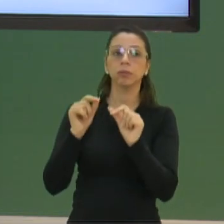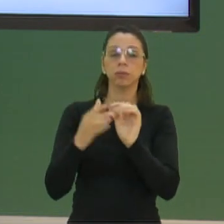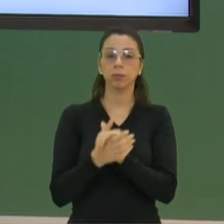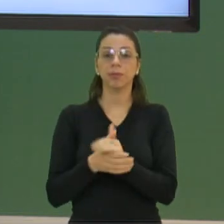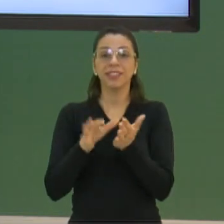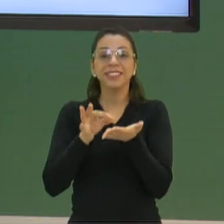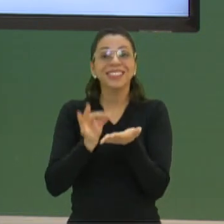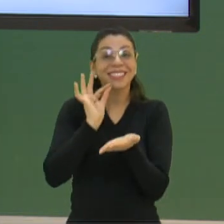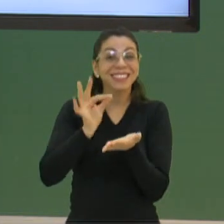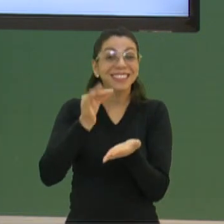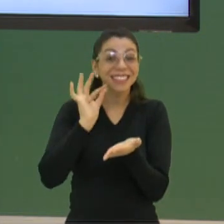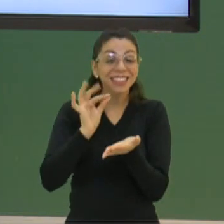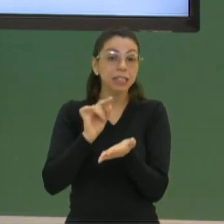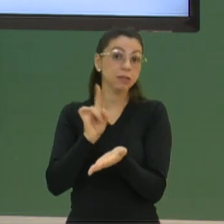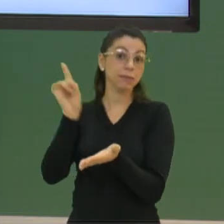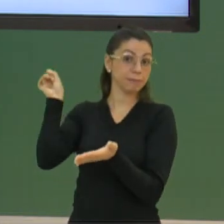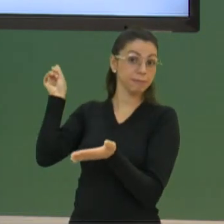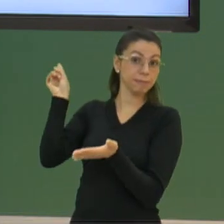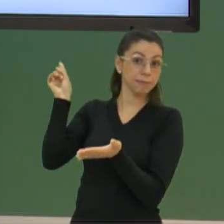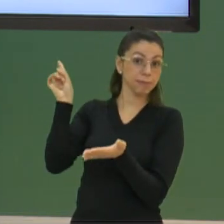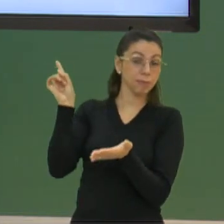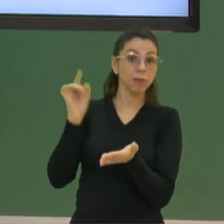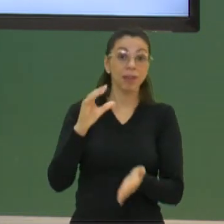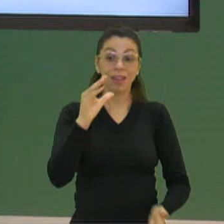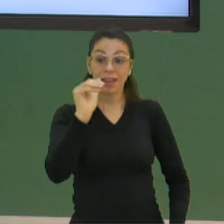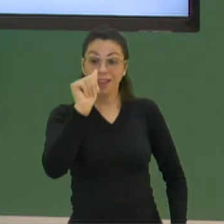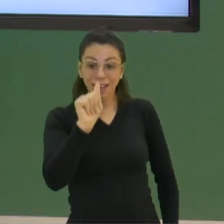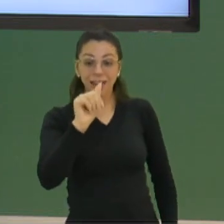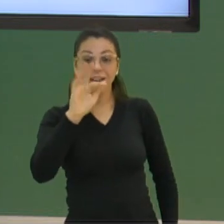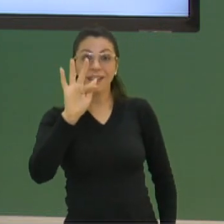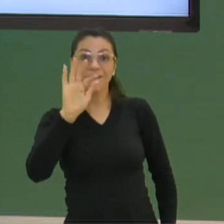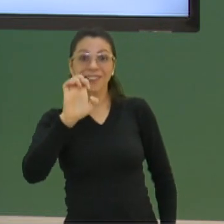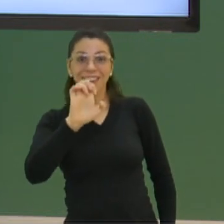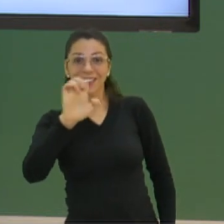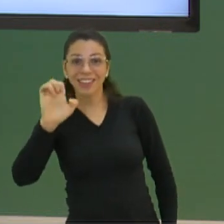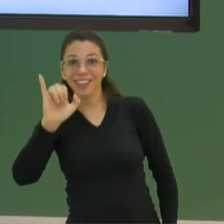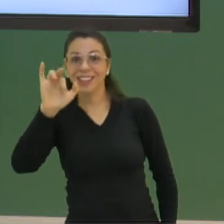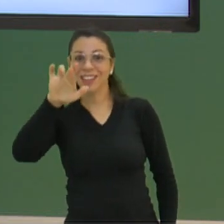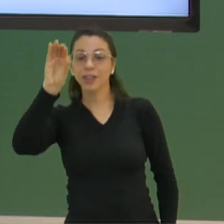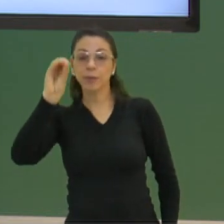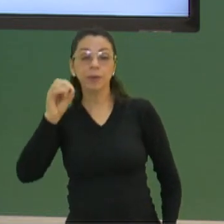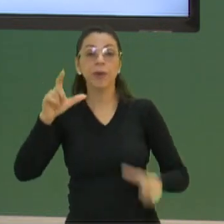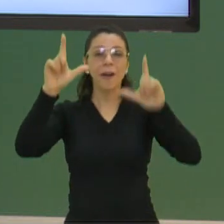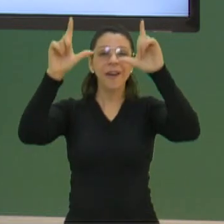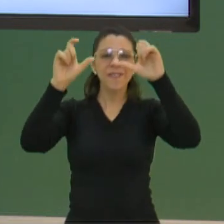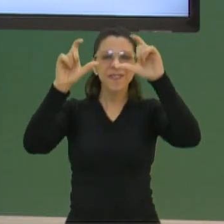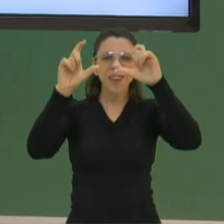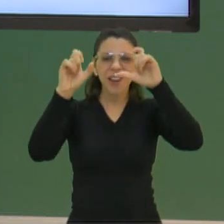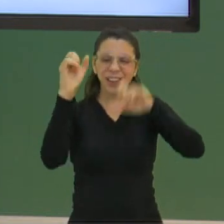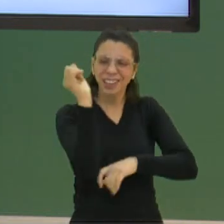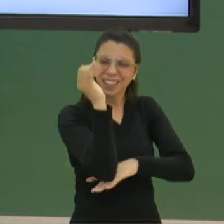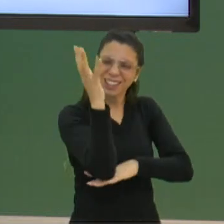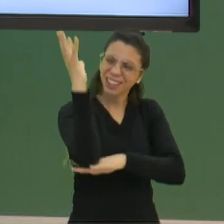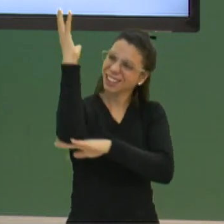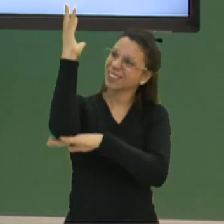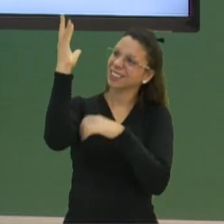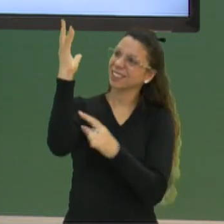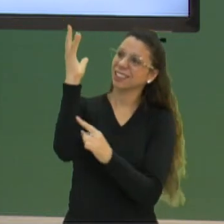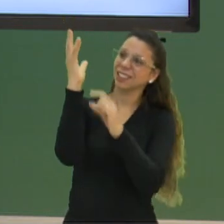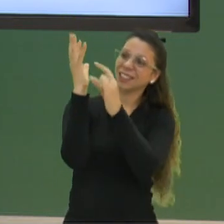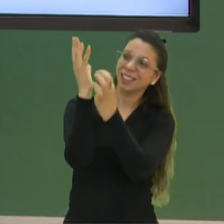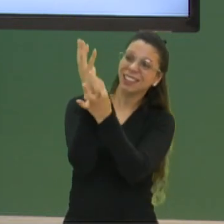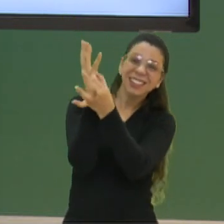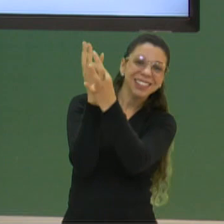exemplo, o café. Que vem do cafeiro. Essa foto aqui é de um pezinho de café, um cafeiro, com